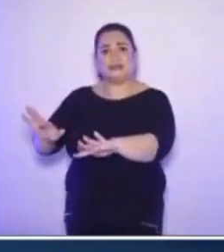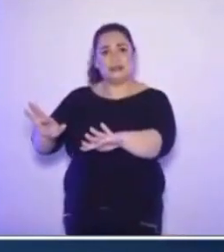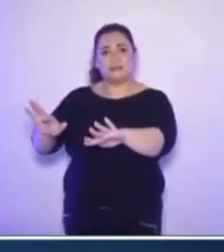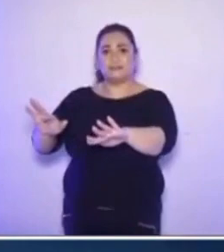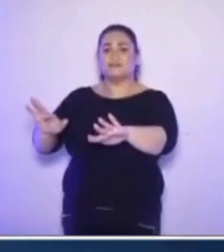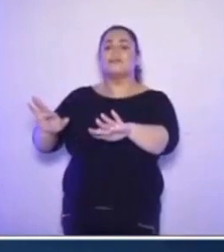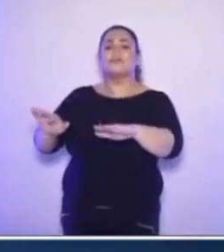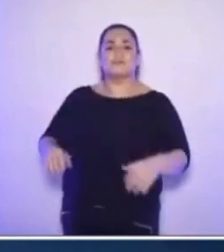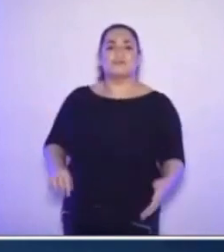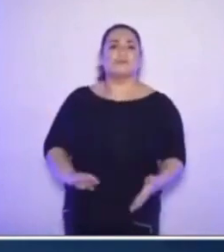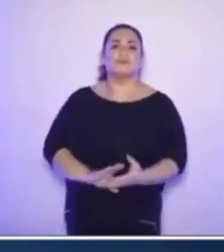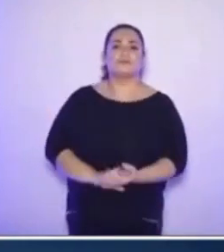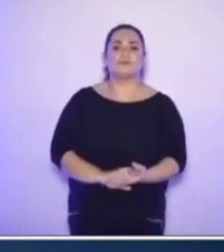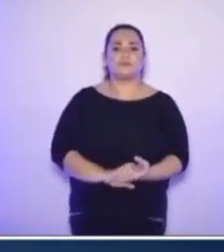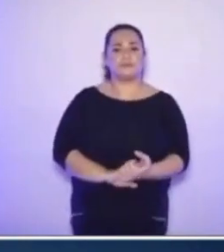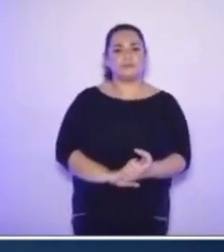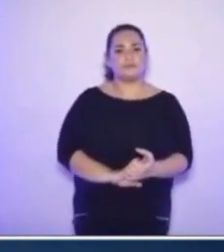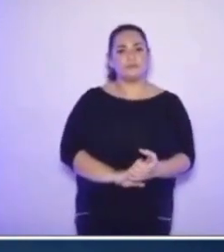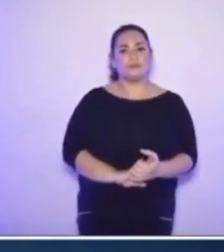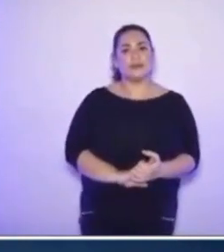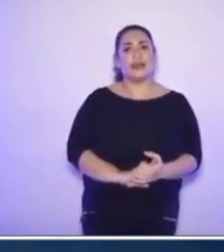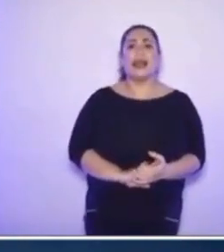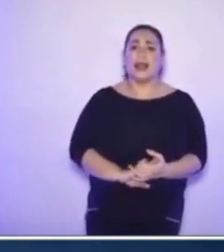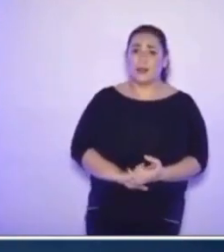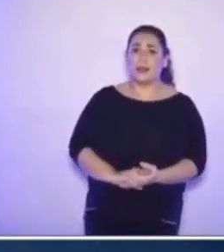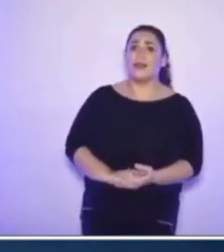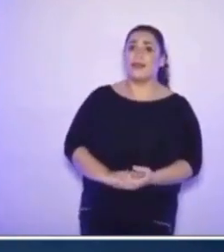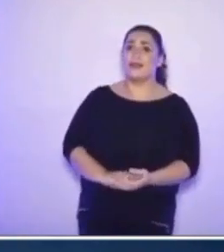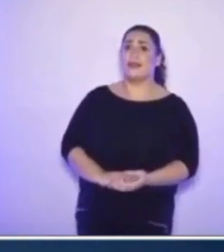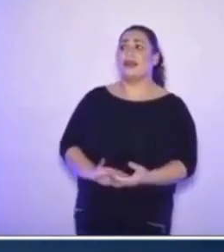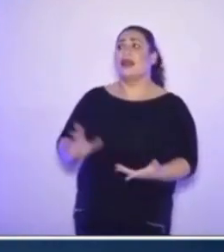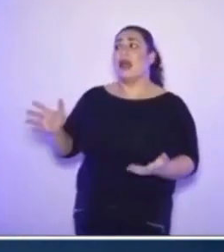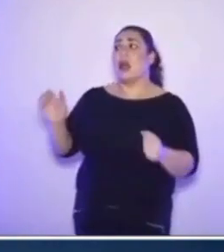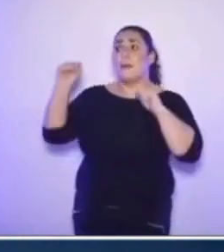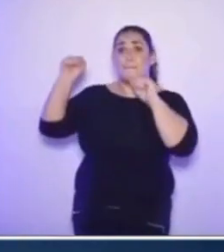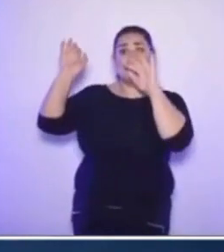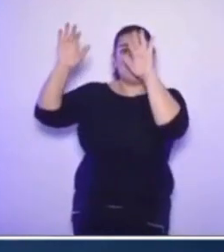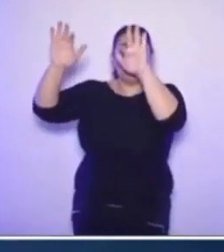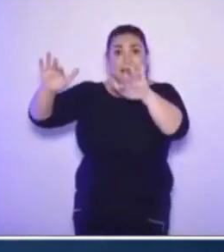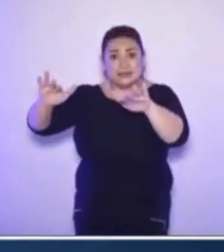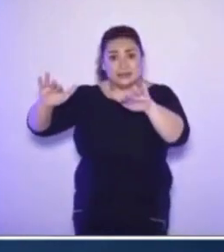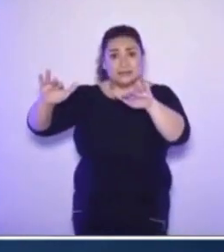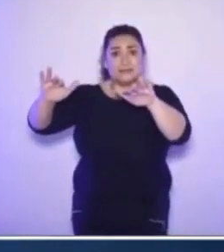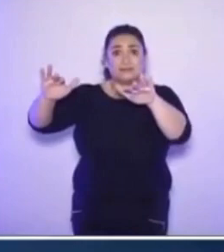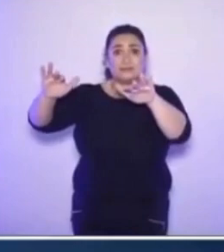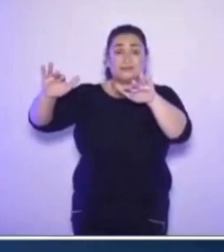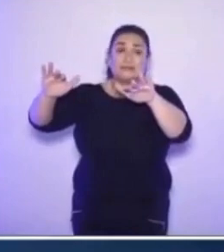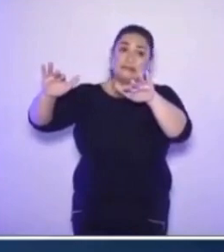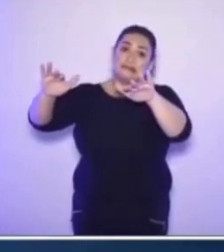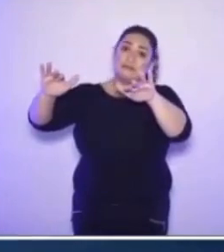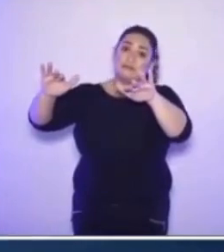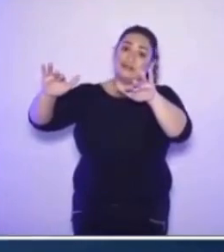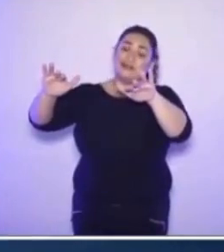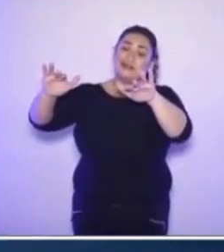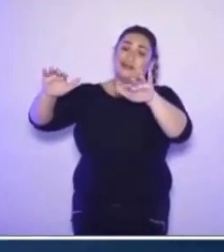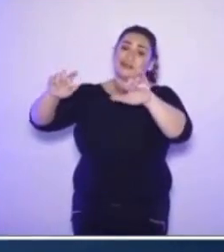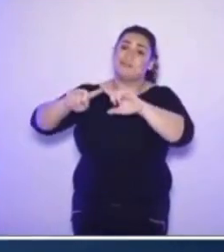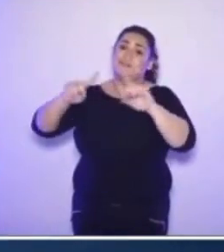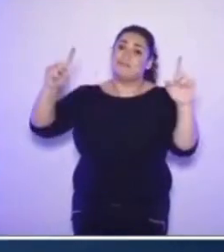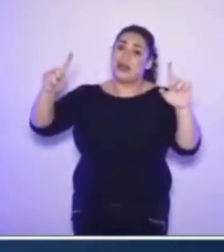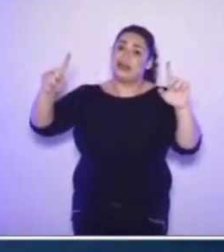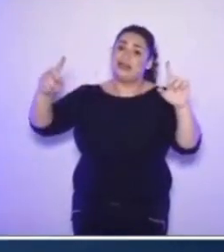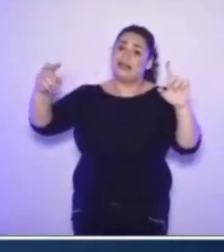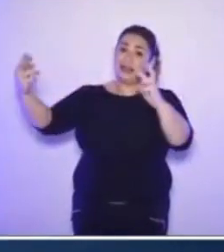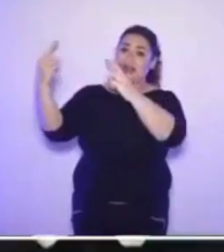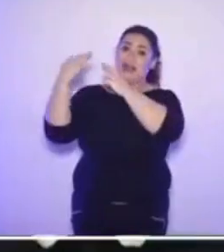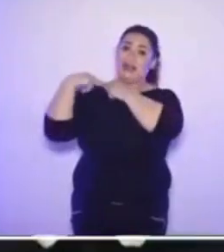indiscutivelmente a responsabilidade. A responsabilidade já seria, Bruno Lucas, imensa, em